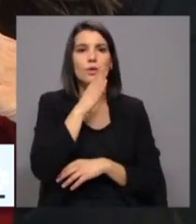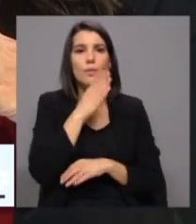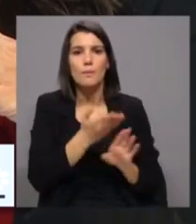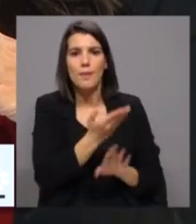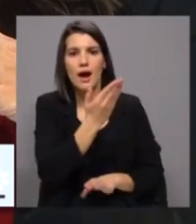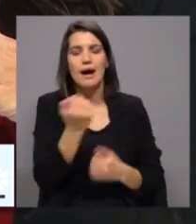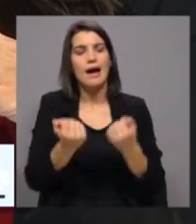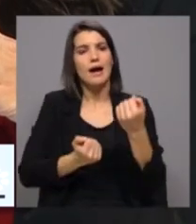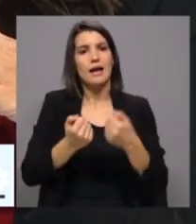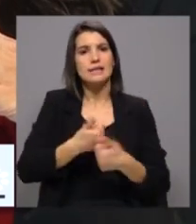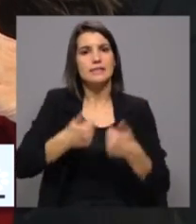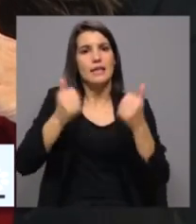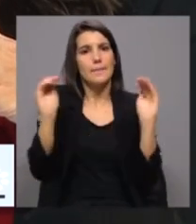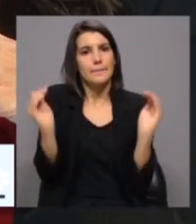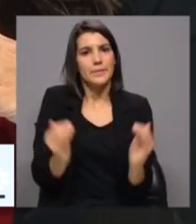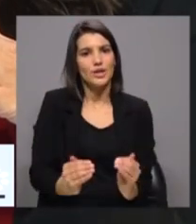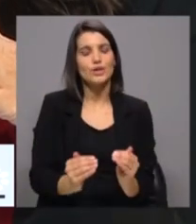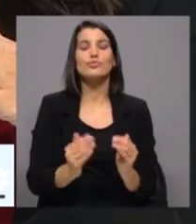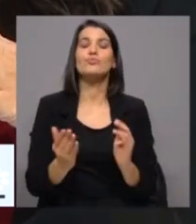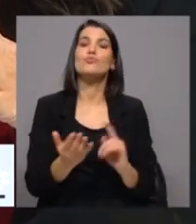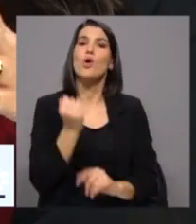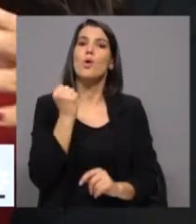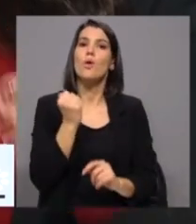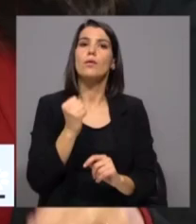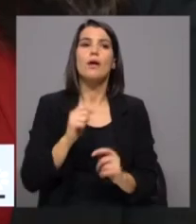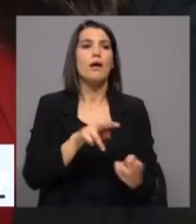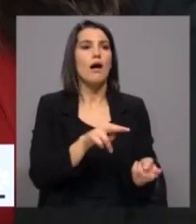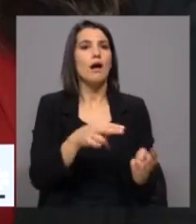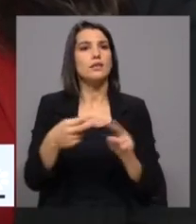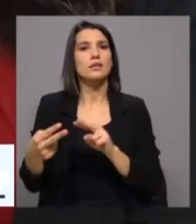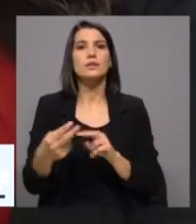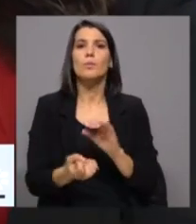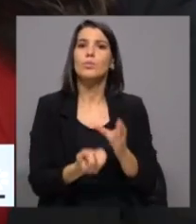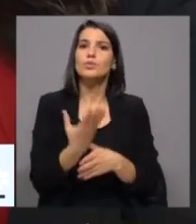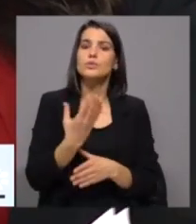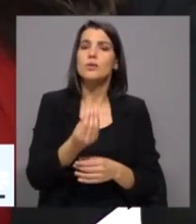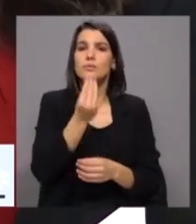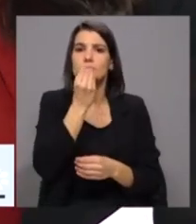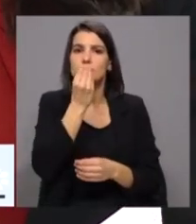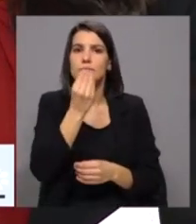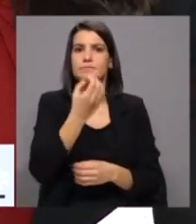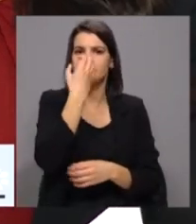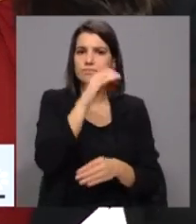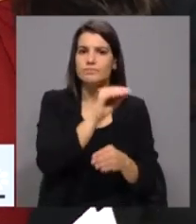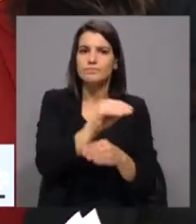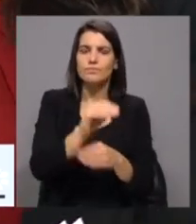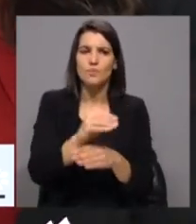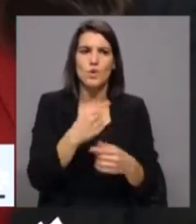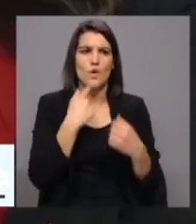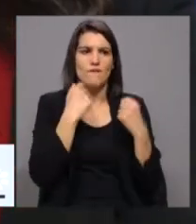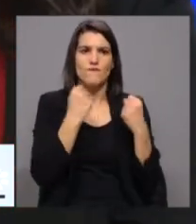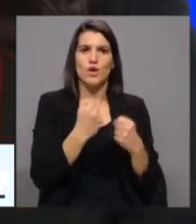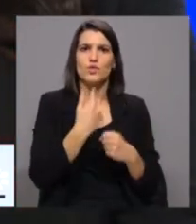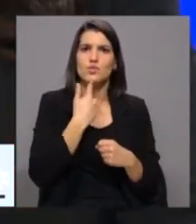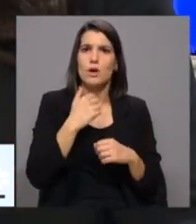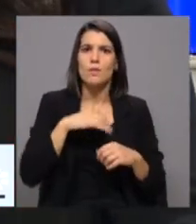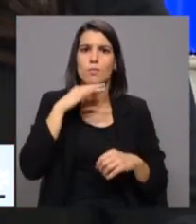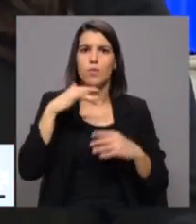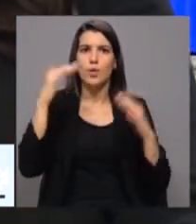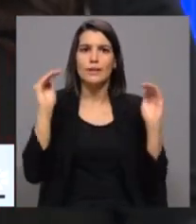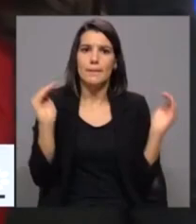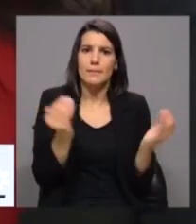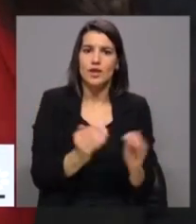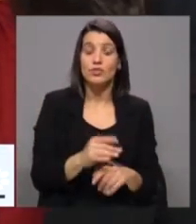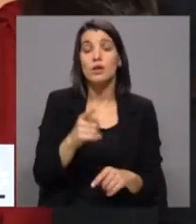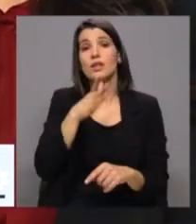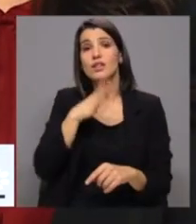menos carros nas cidades. Para conseguirmos uma alteração da produção alimentar, com menos agropecuária intensiva e altamente poluentes. Já agora, diga-me se